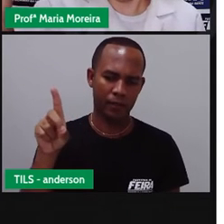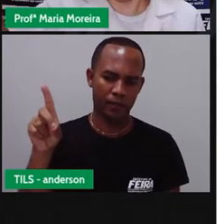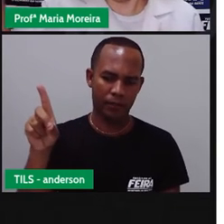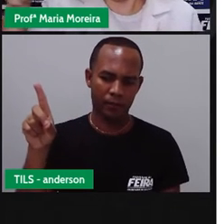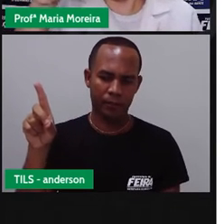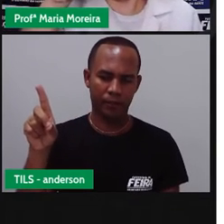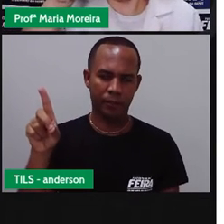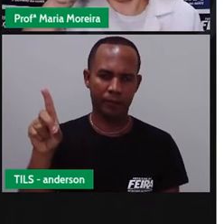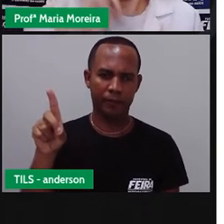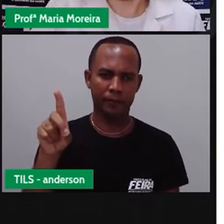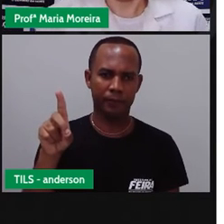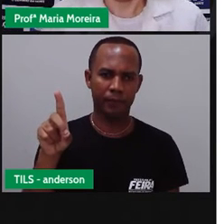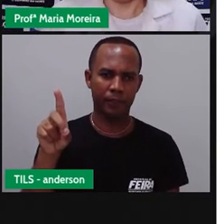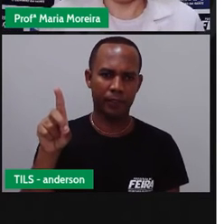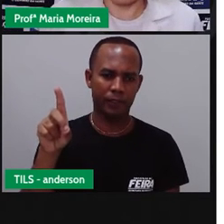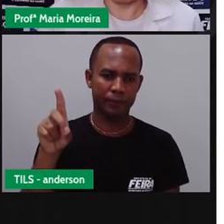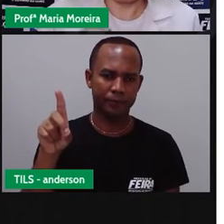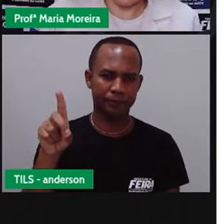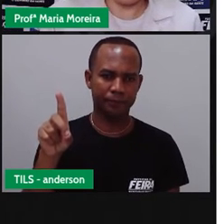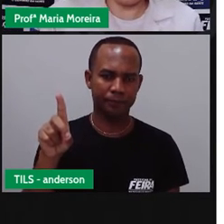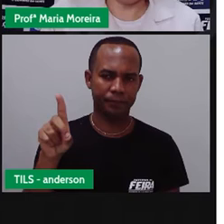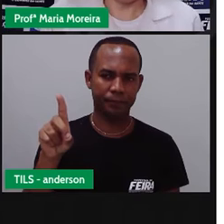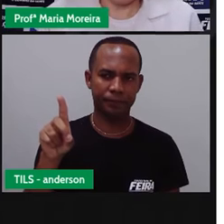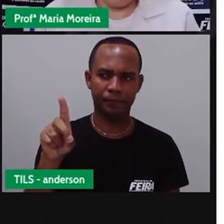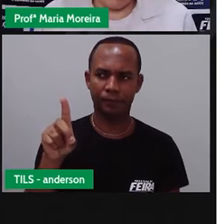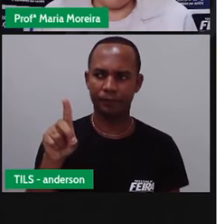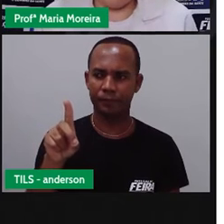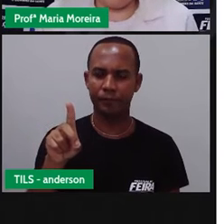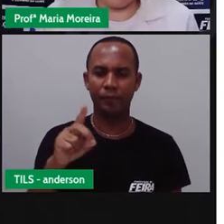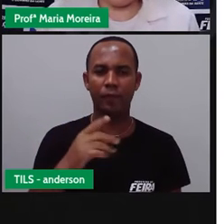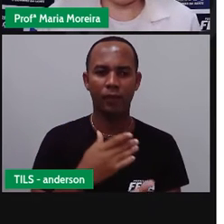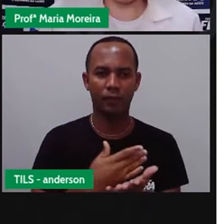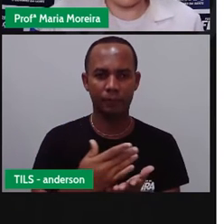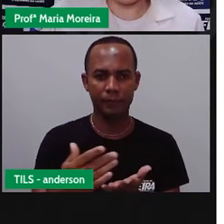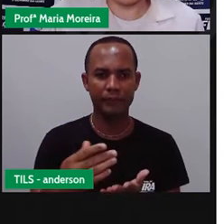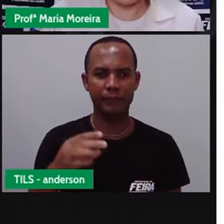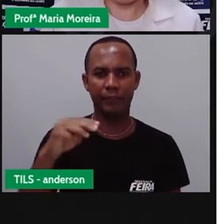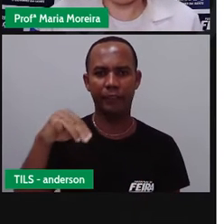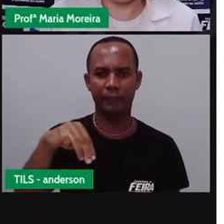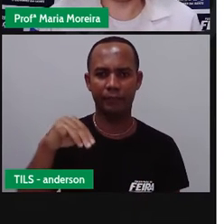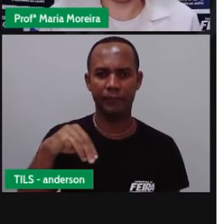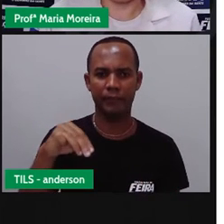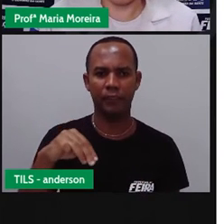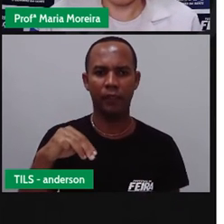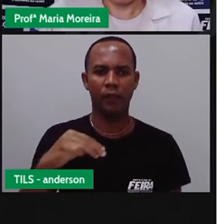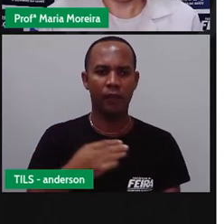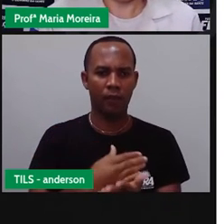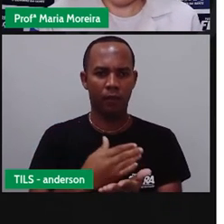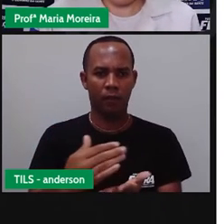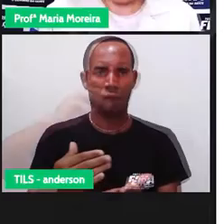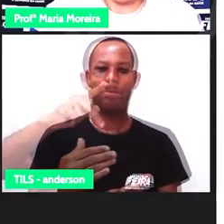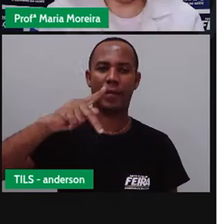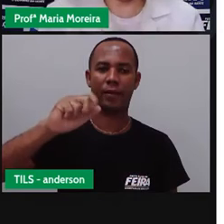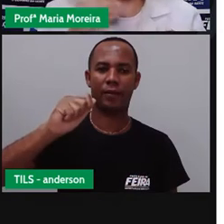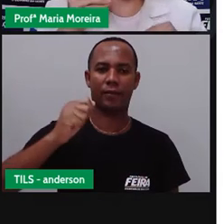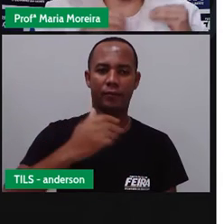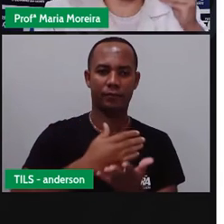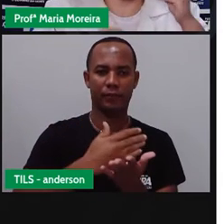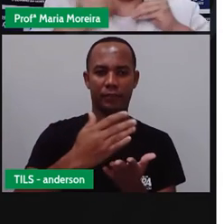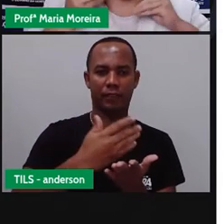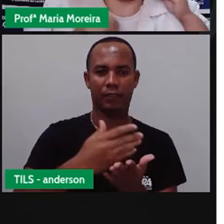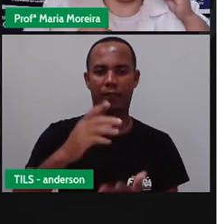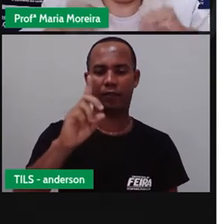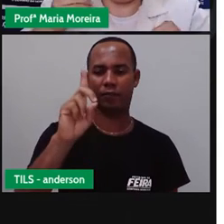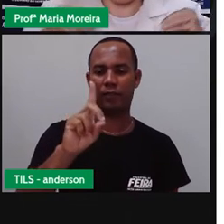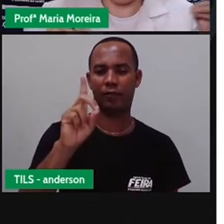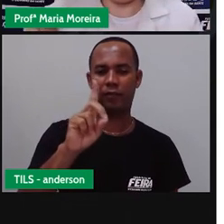D, ops, D. Pois é, mata começa com M, data começa com D. Então, são